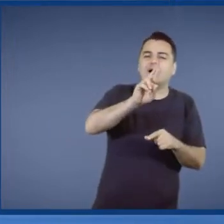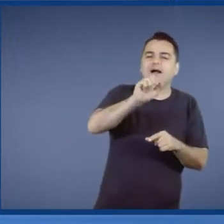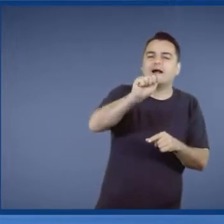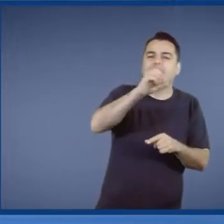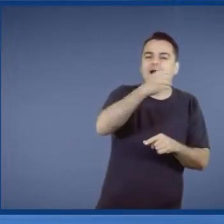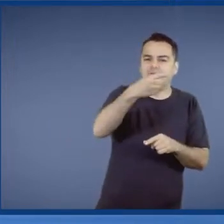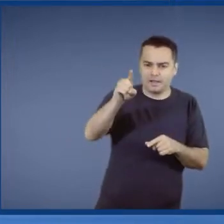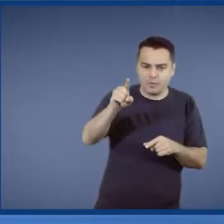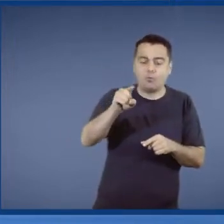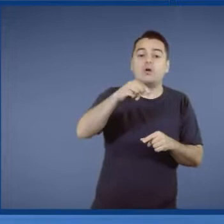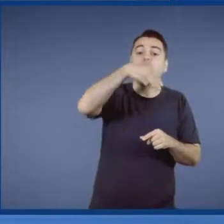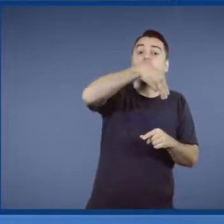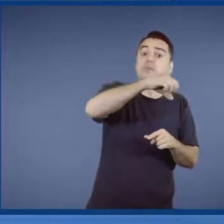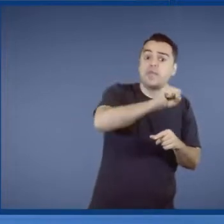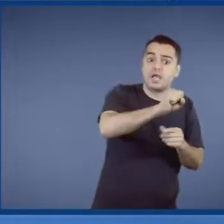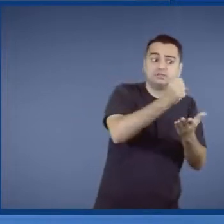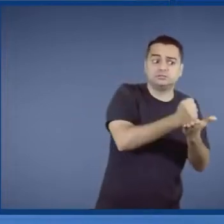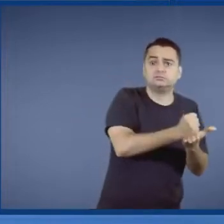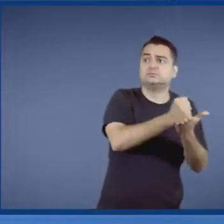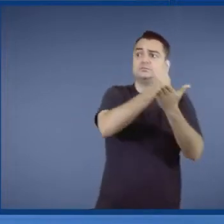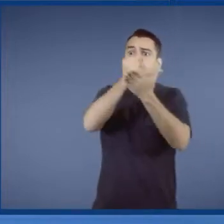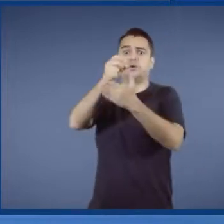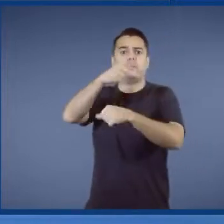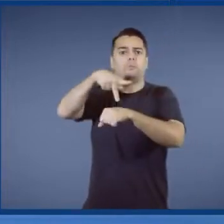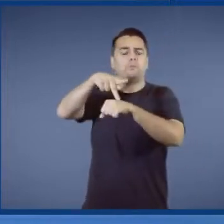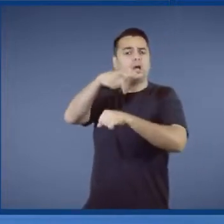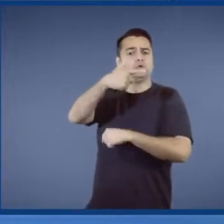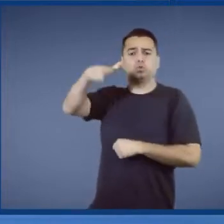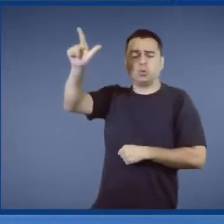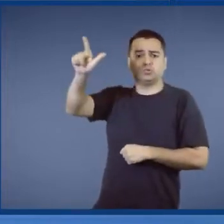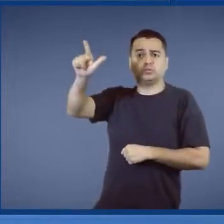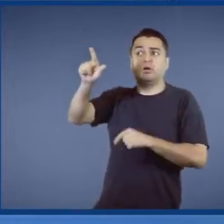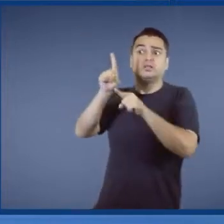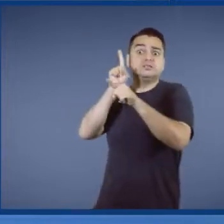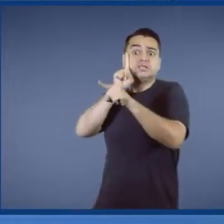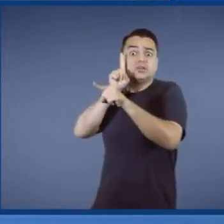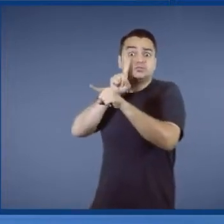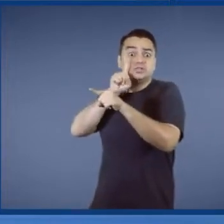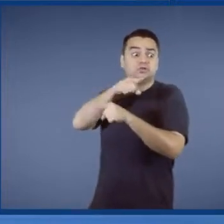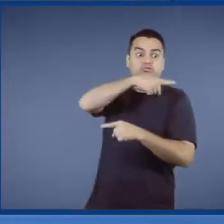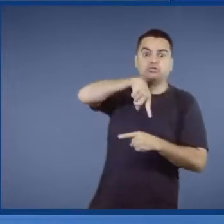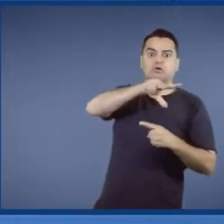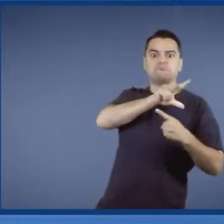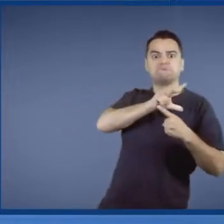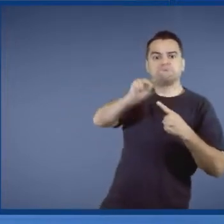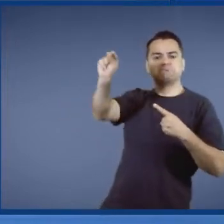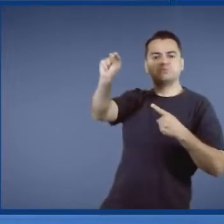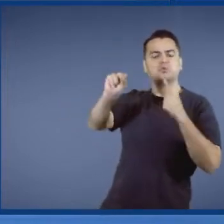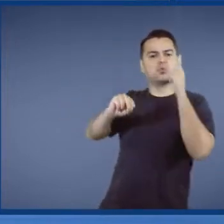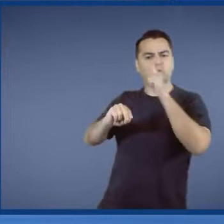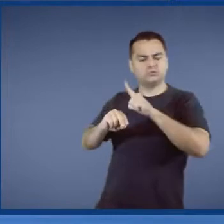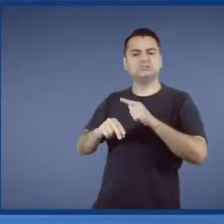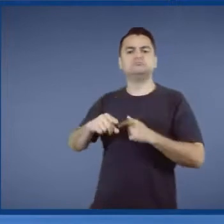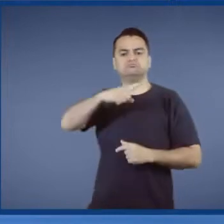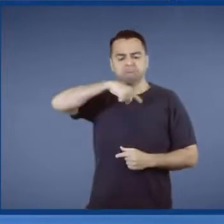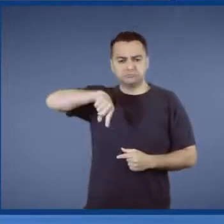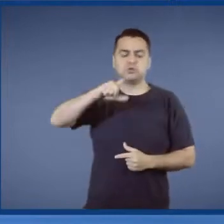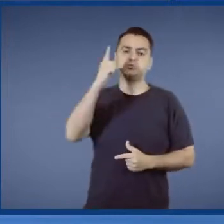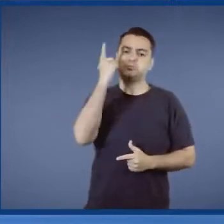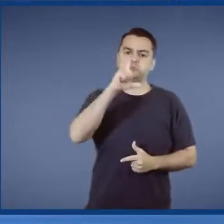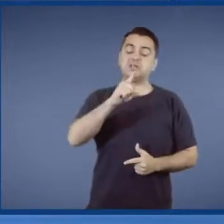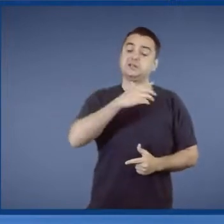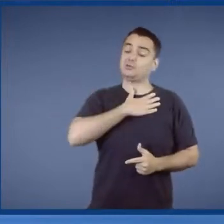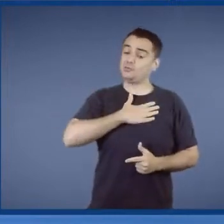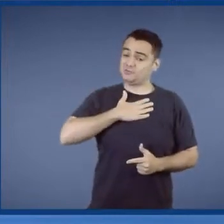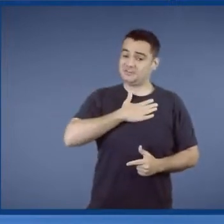que o produtor americano. A fretes mais baixos do que o produtor americano. Que a gente está ficando competitivo e a gente está gostando disso.